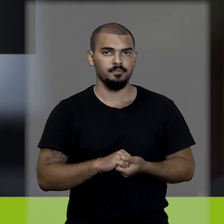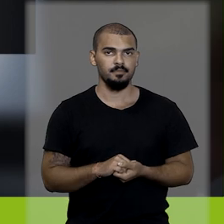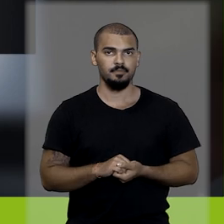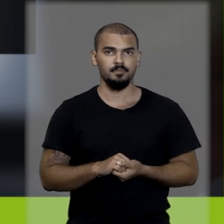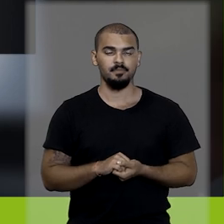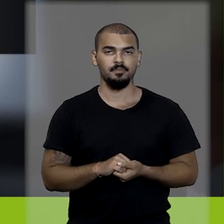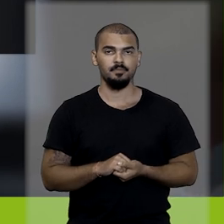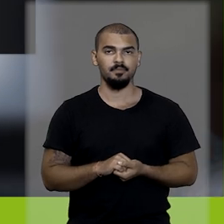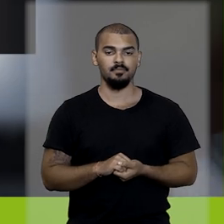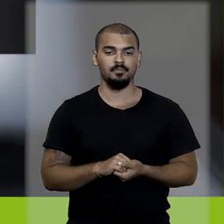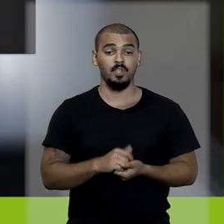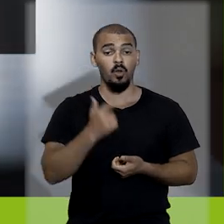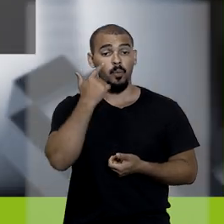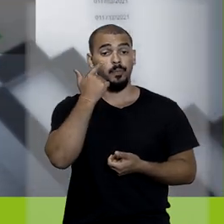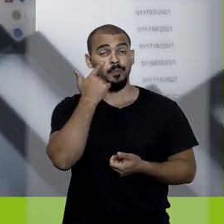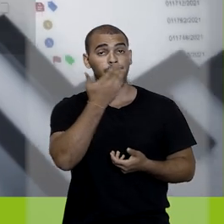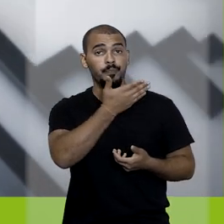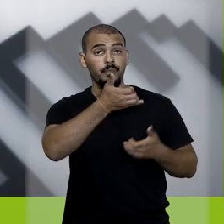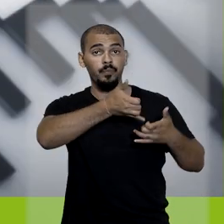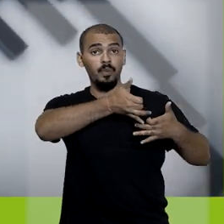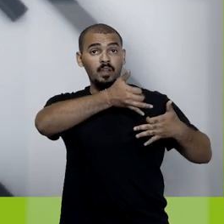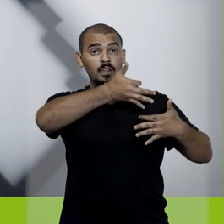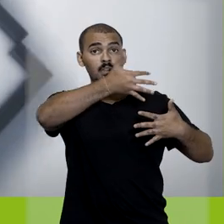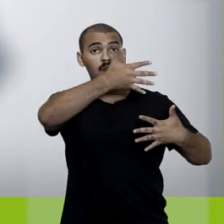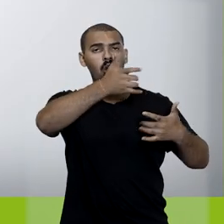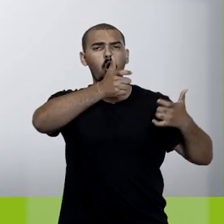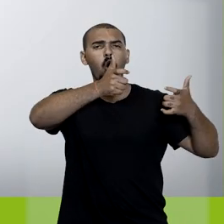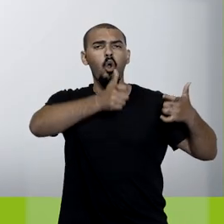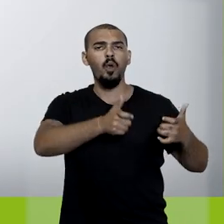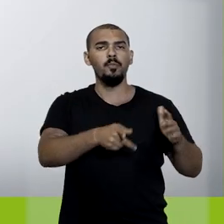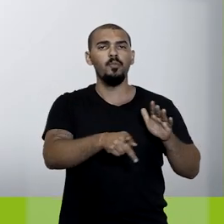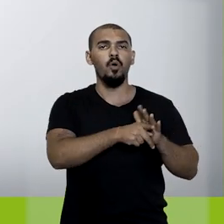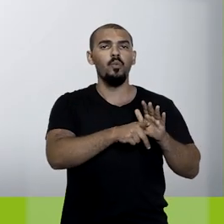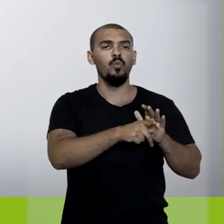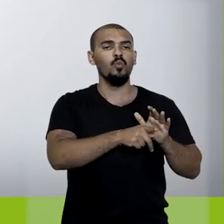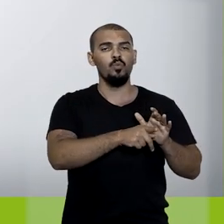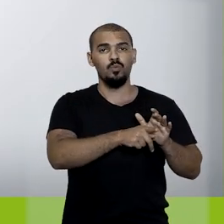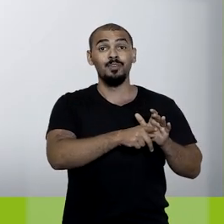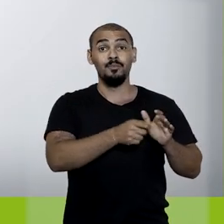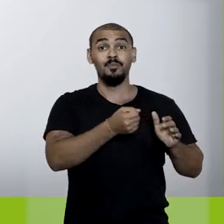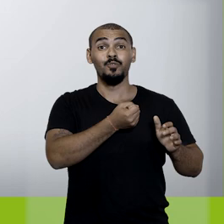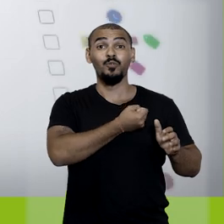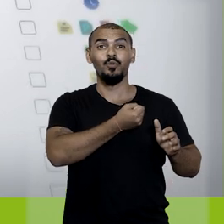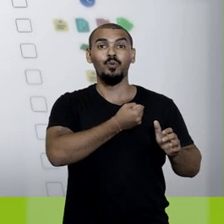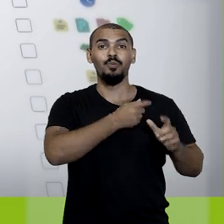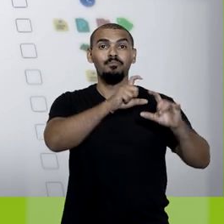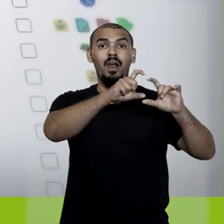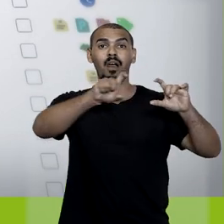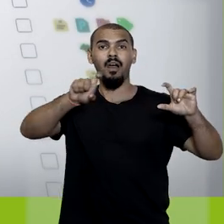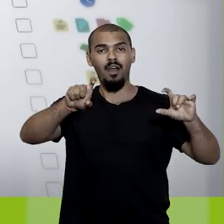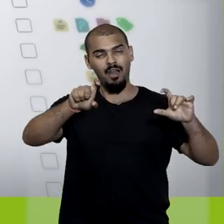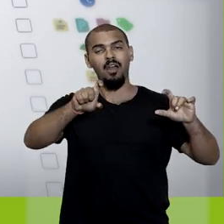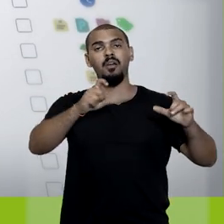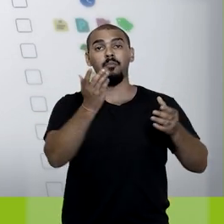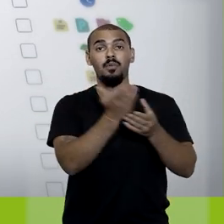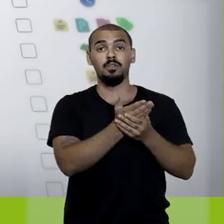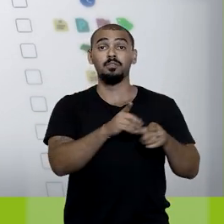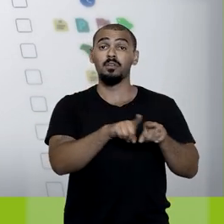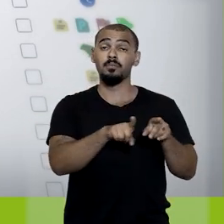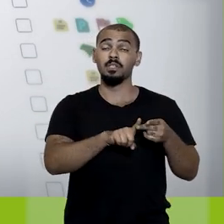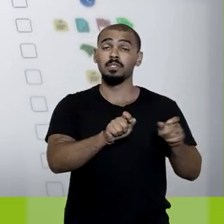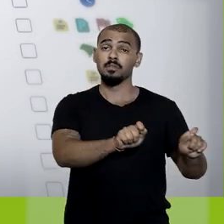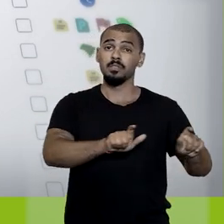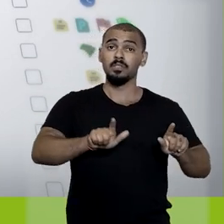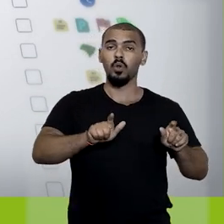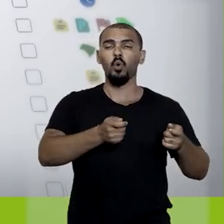demandante. Esses ícones aparecem tanto na tela do processo, ao lado do número, quanto na tela Controle de